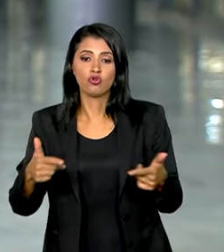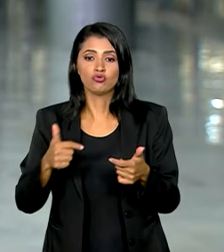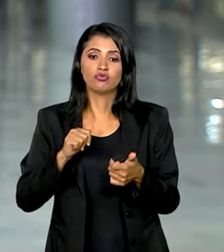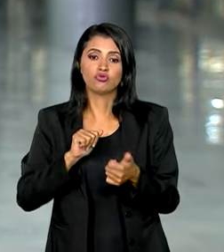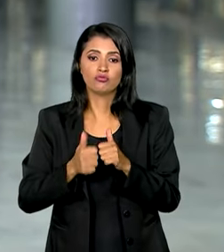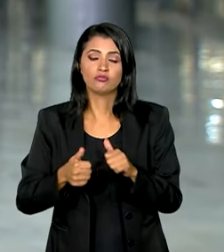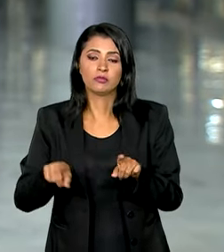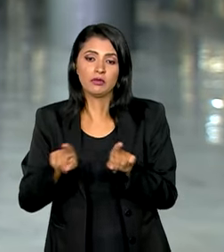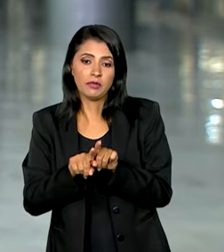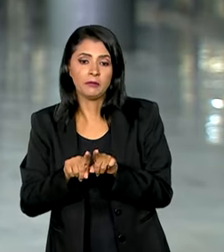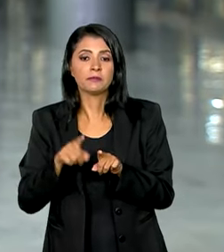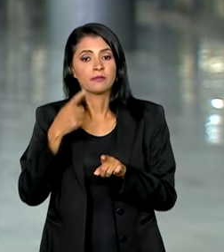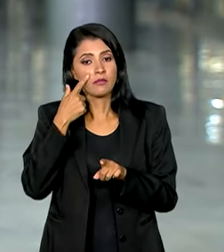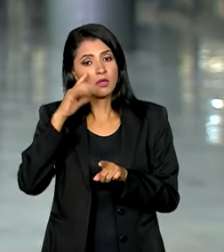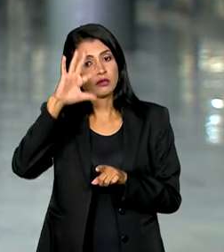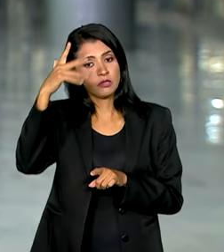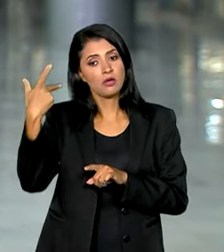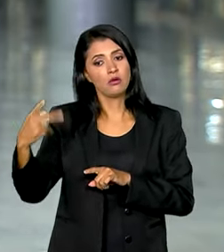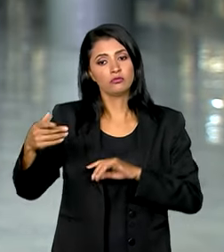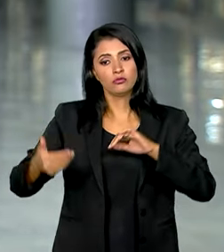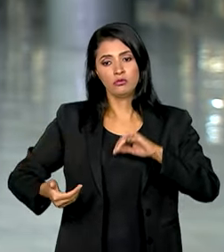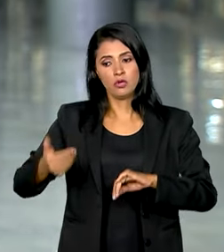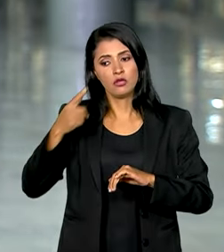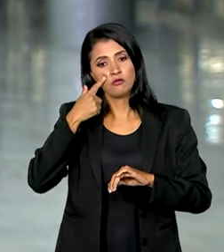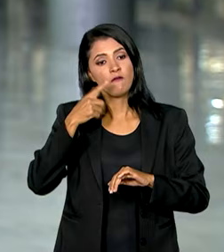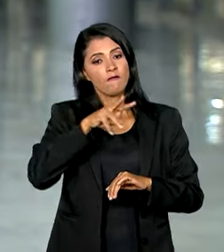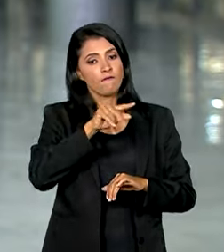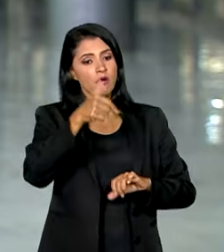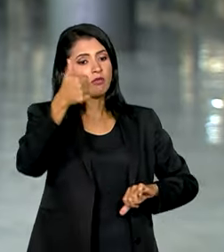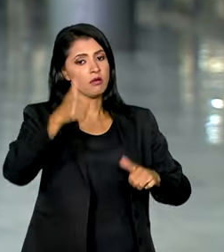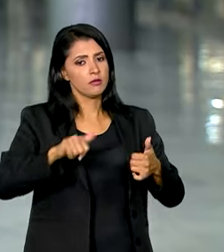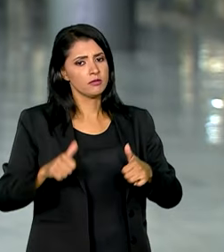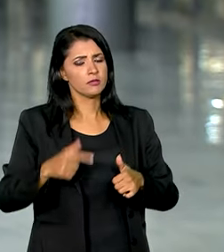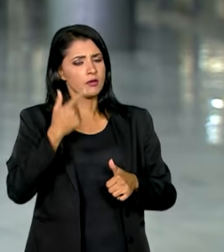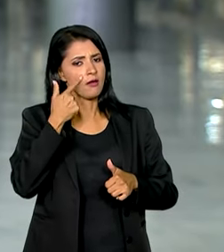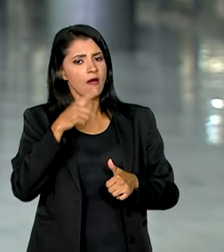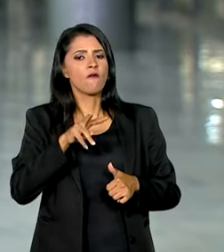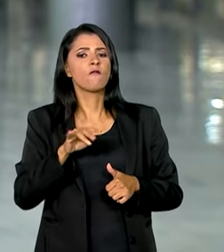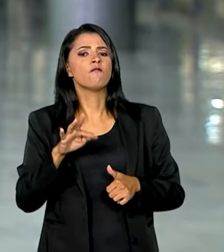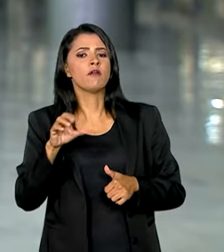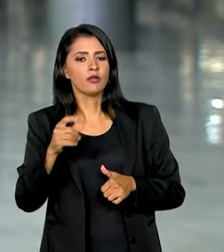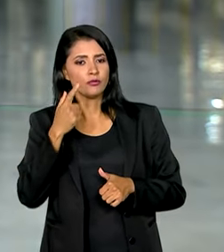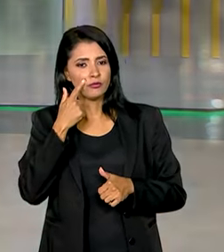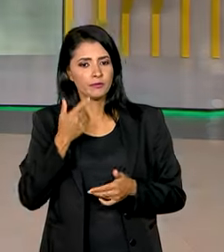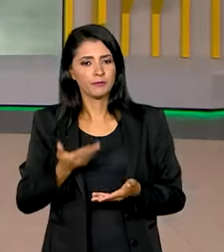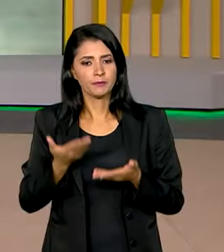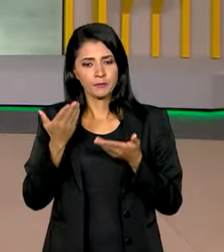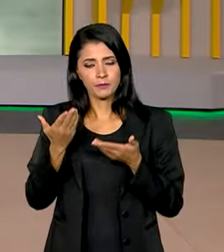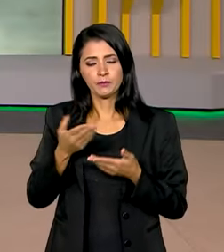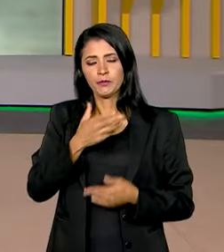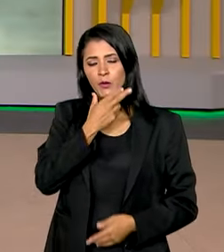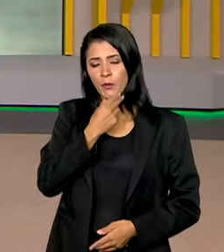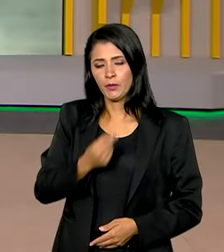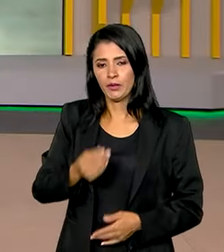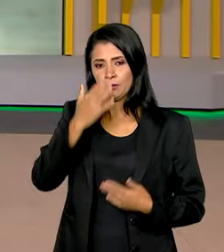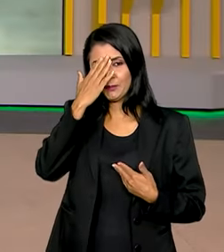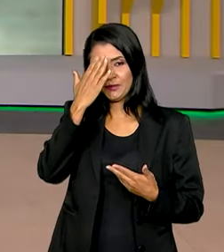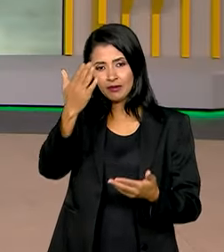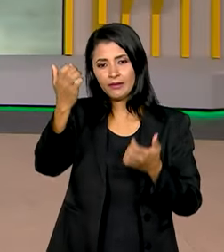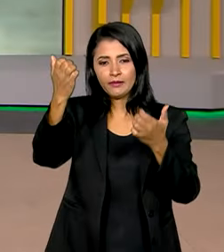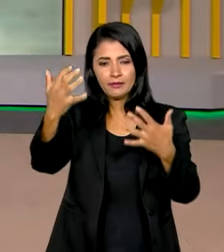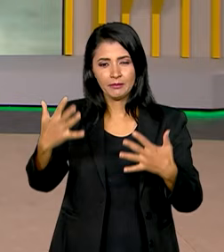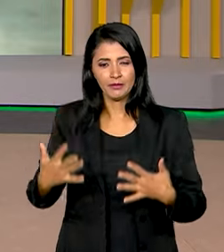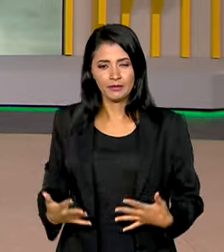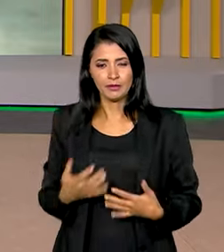decisão ainda será do Congresso Nacional, que vai analisar os vetos do presidente Lula. Roberto. Tá certo, Pablo. Obrigado aí pelas